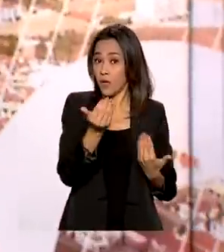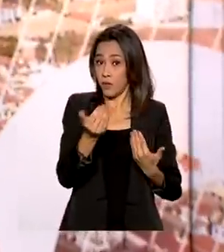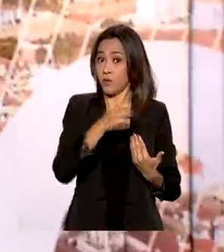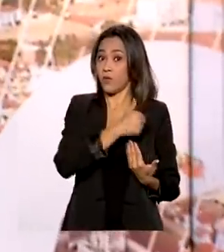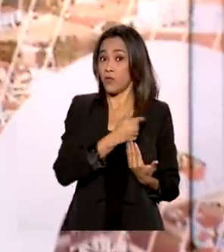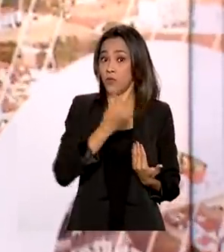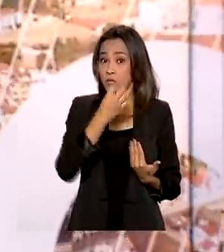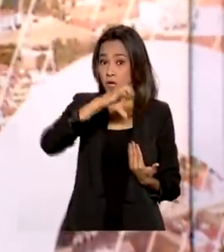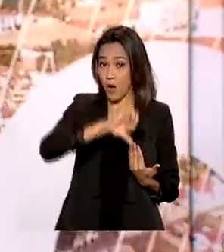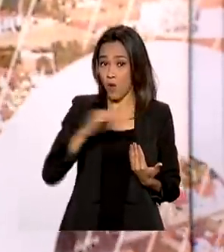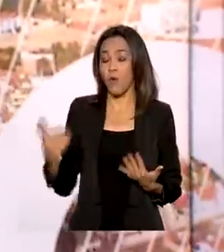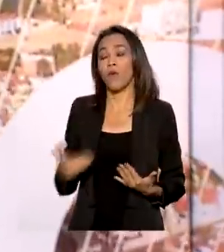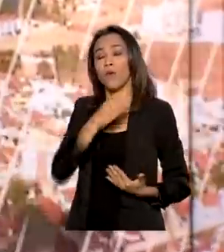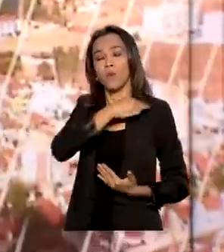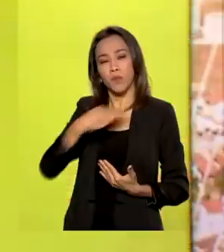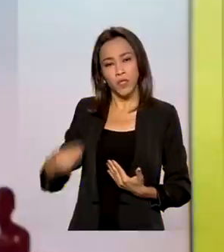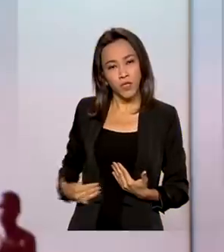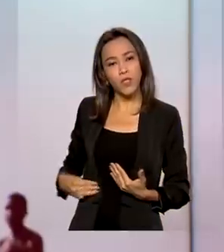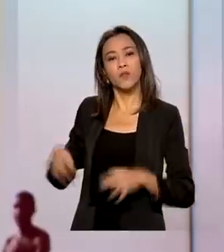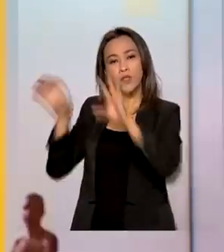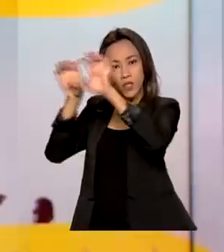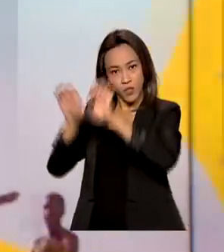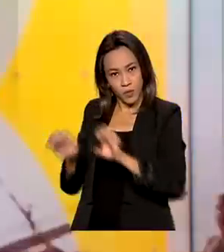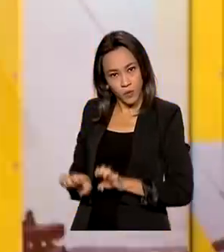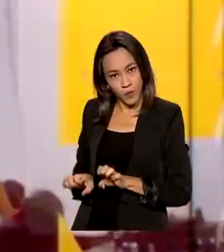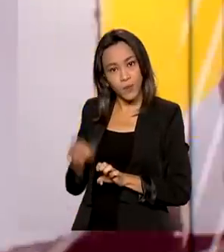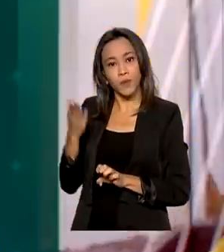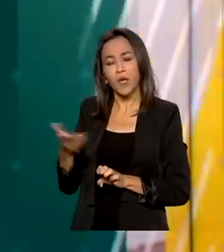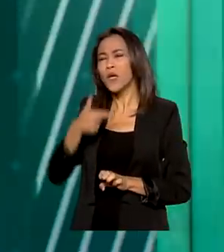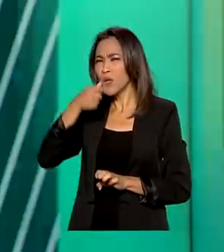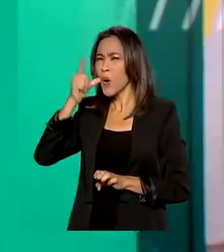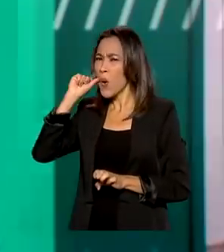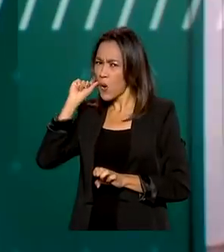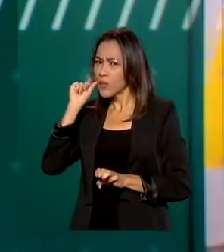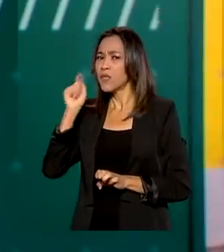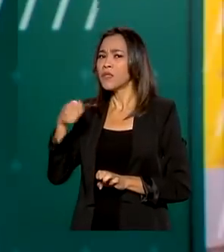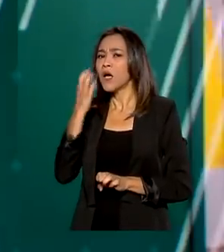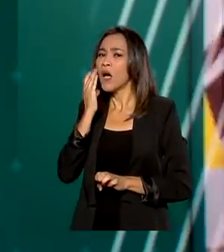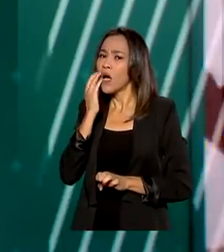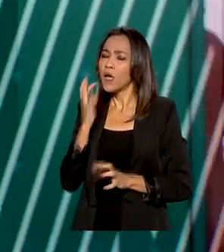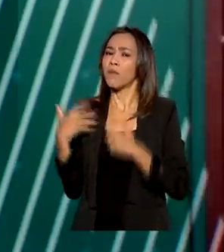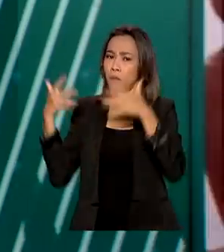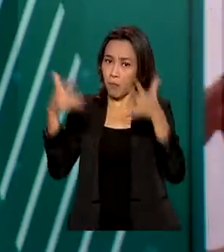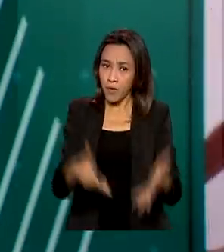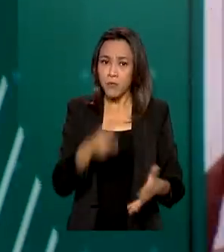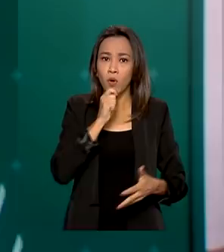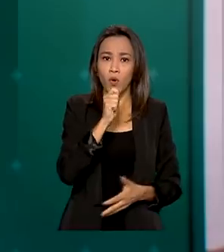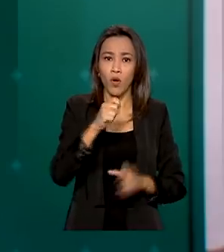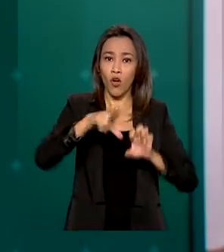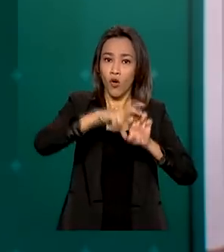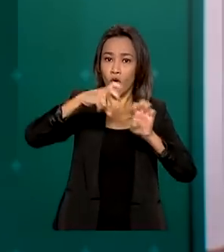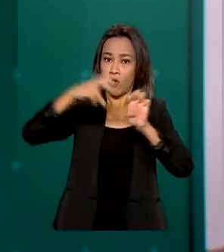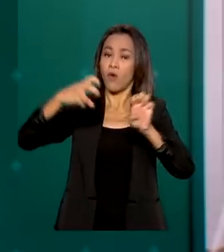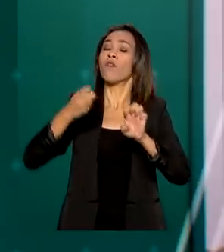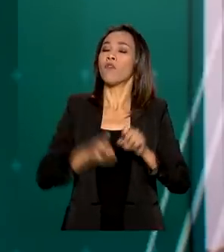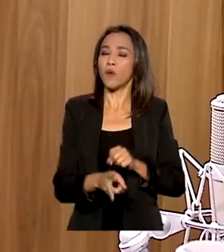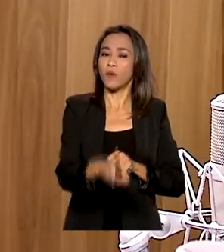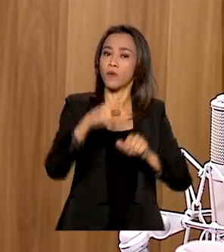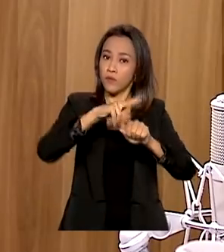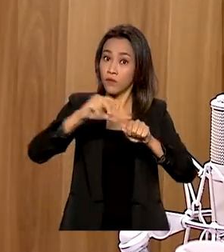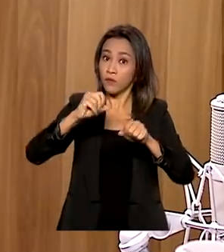o ministro da Infraestrutura, Tarcísio Gomes de Freitas, que participou ontem do programa A Voz do Brasil, os leilões vão continuar.